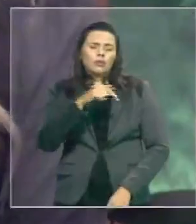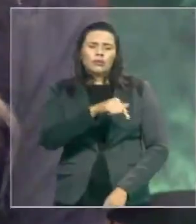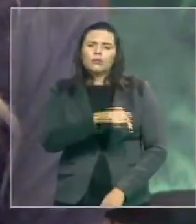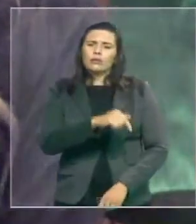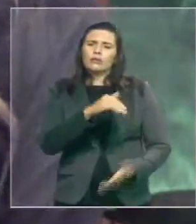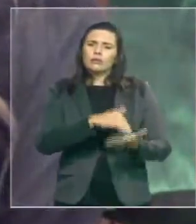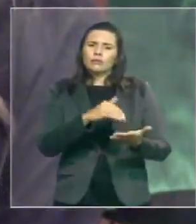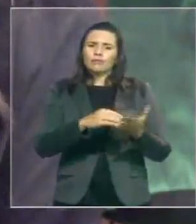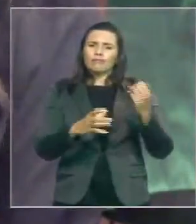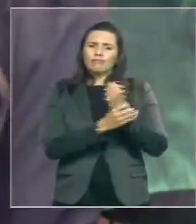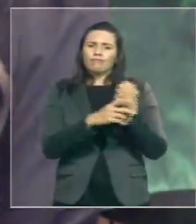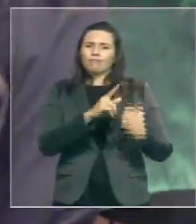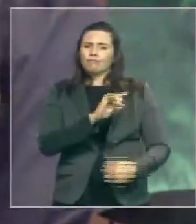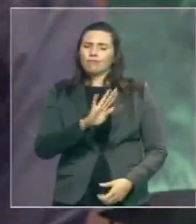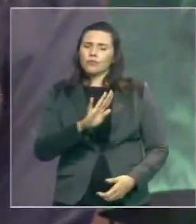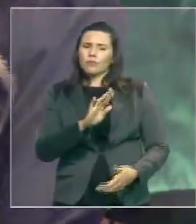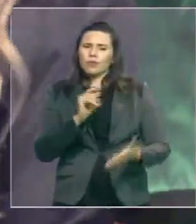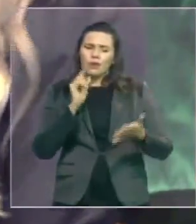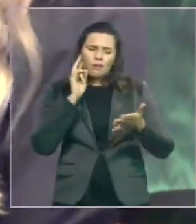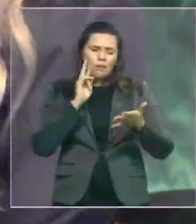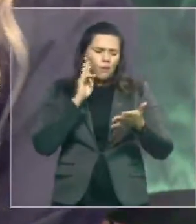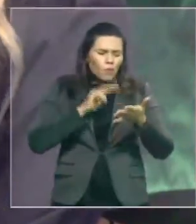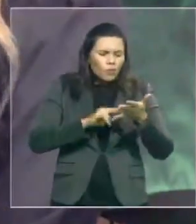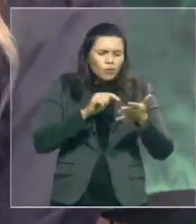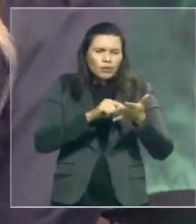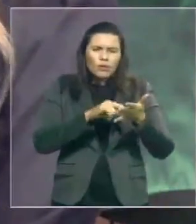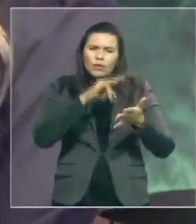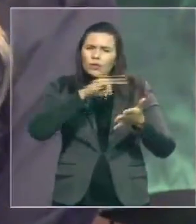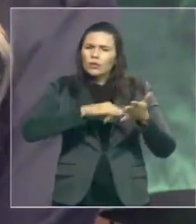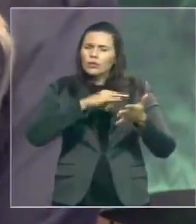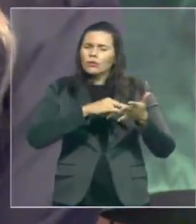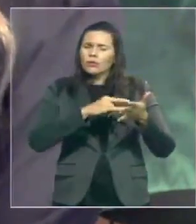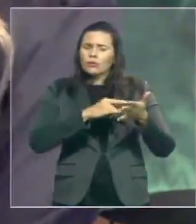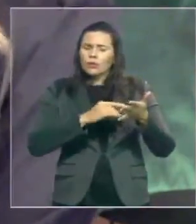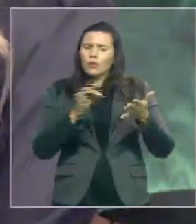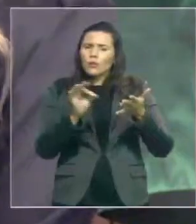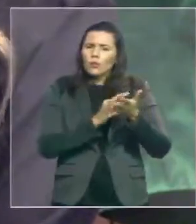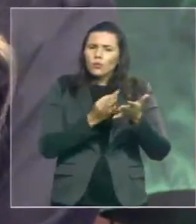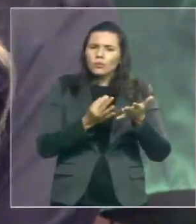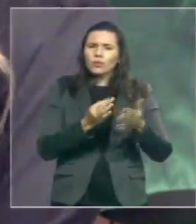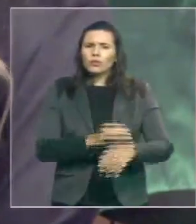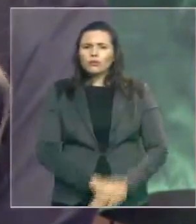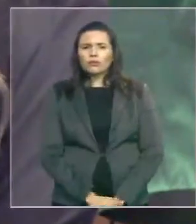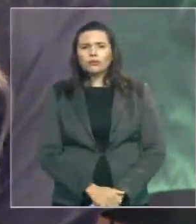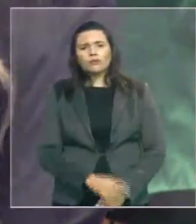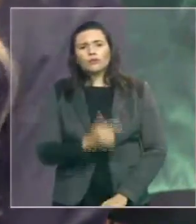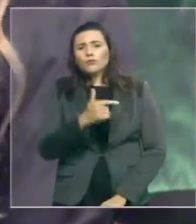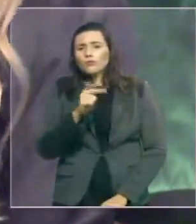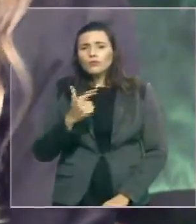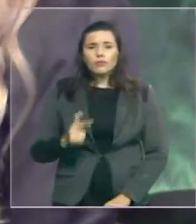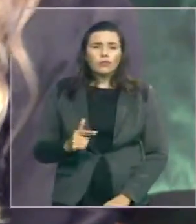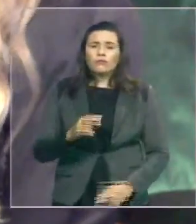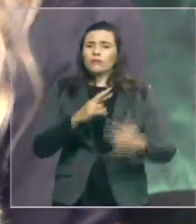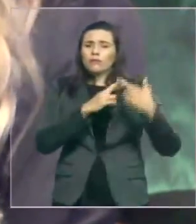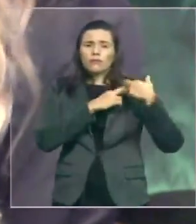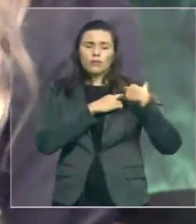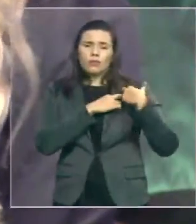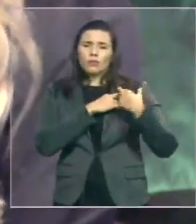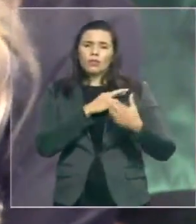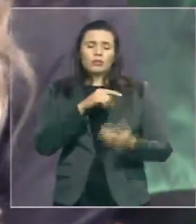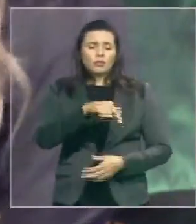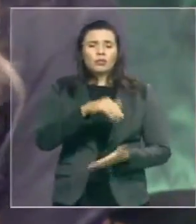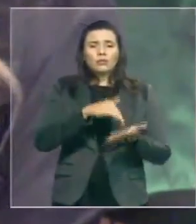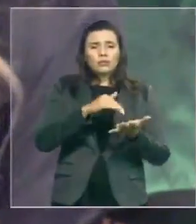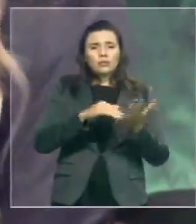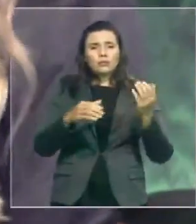contrato. Pelo visto, não houve cuidado na Secretaria de Segurança Pública diante de tantas